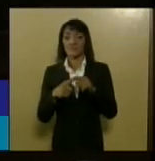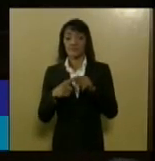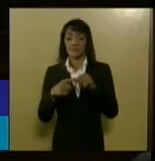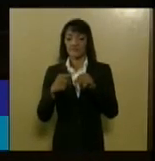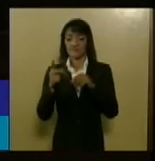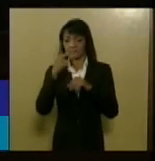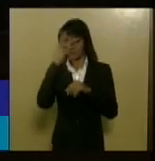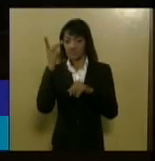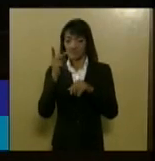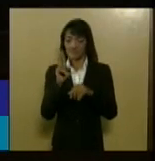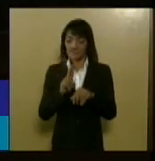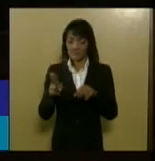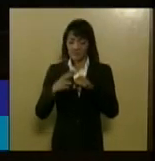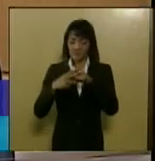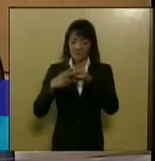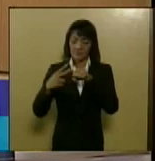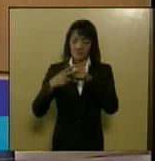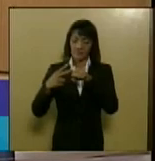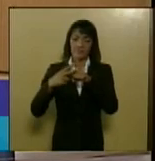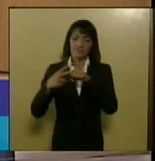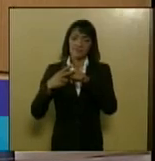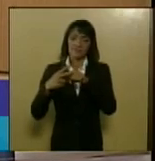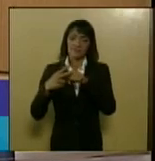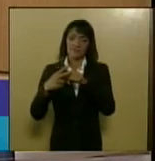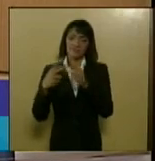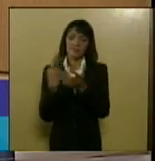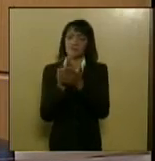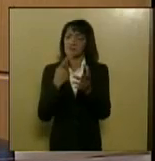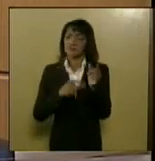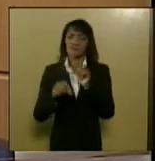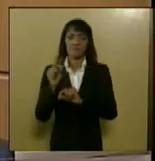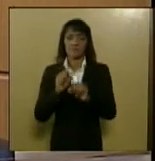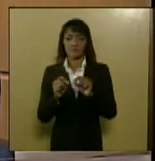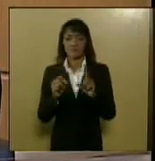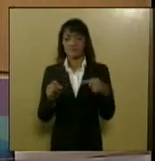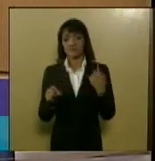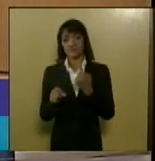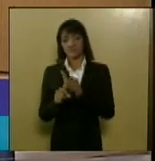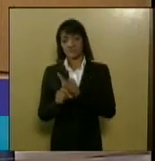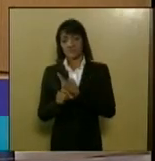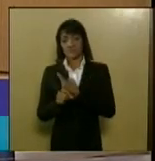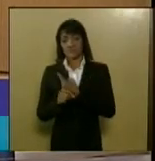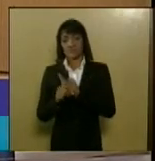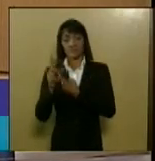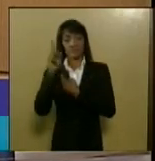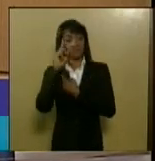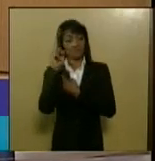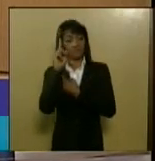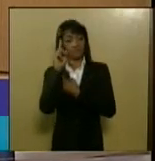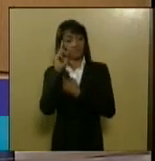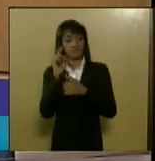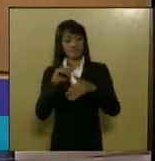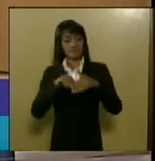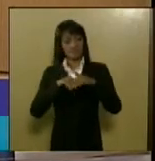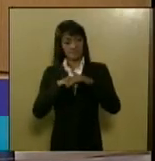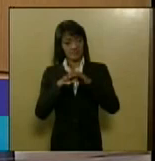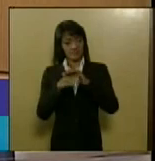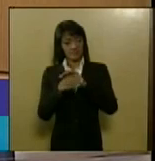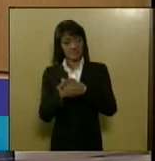mas por que ocorre isso a gente está acostumado no dia a dia é